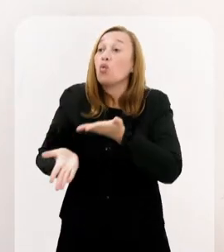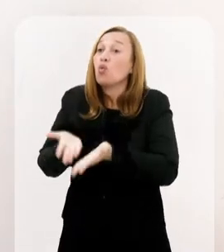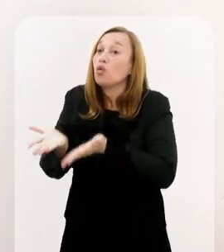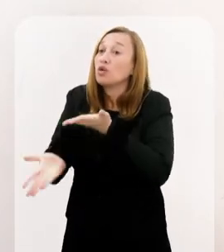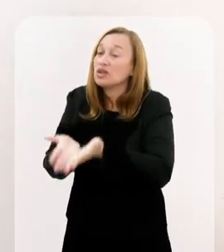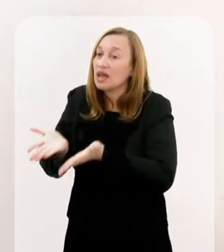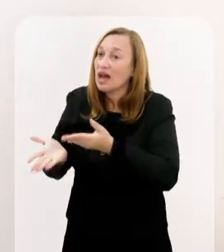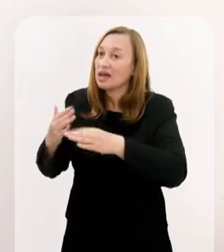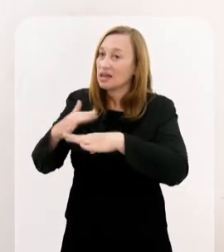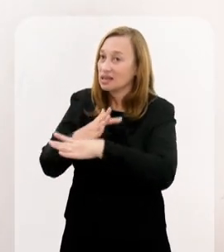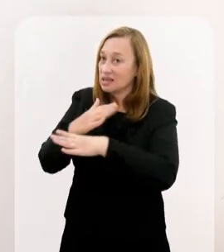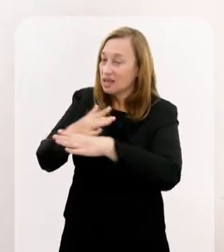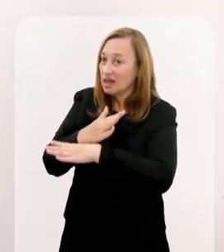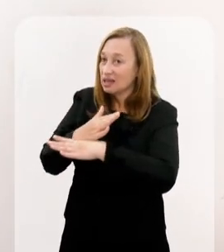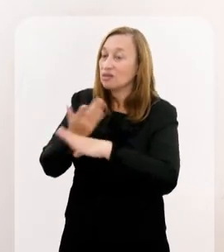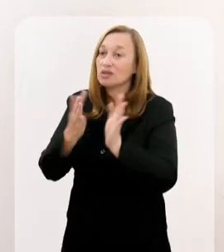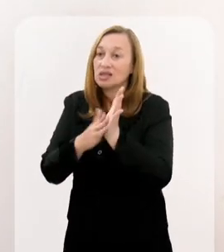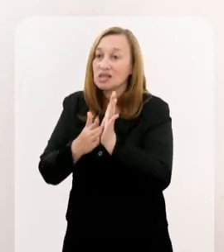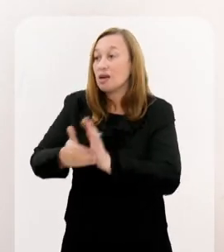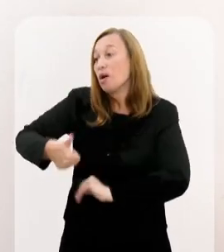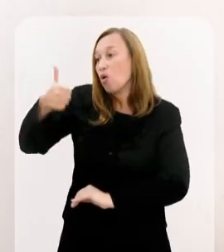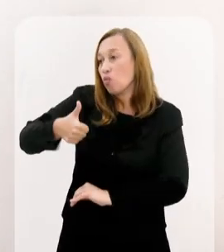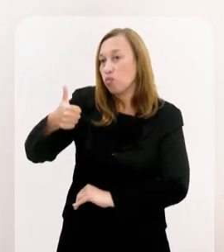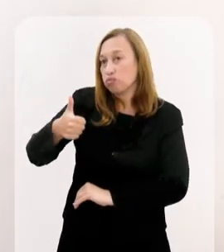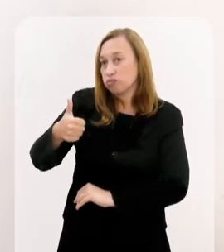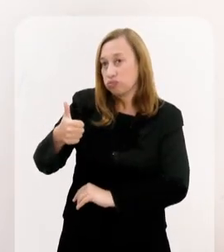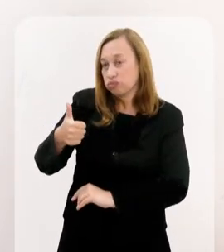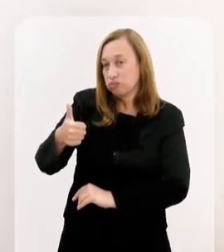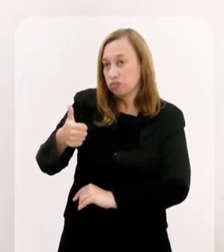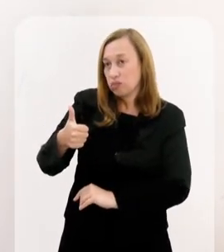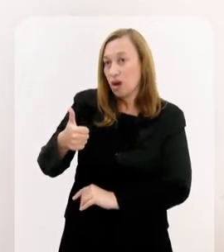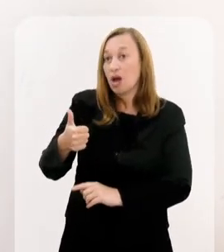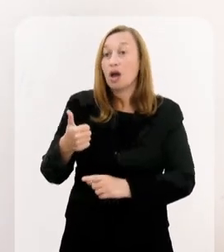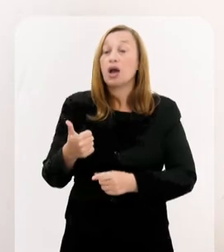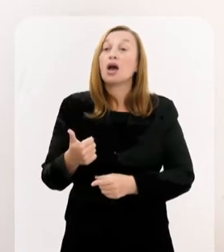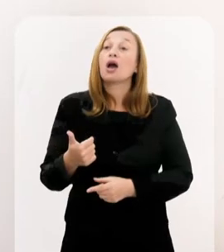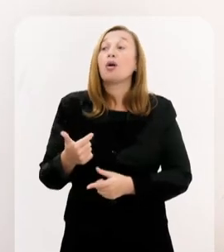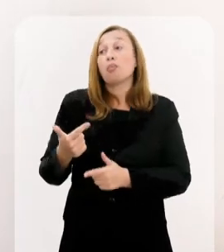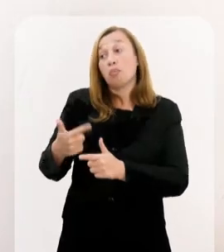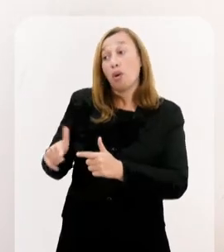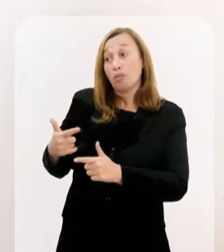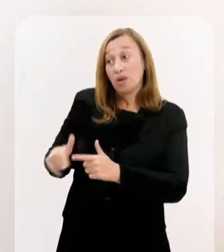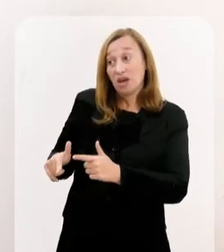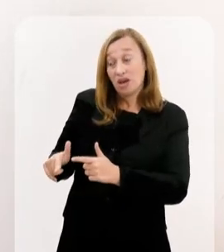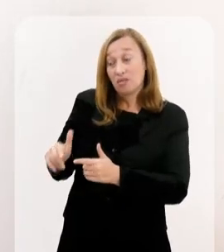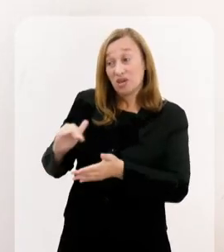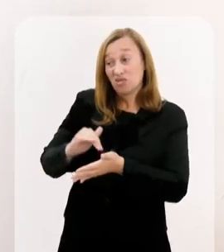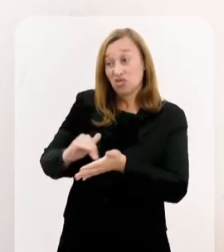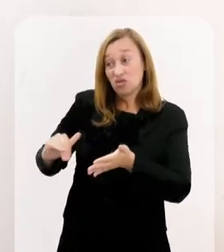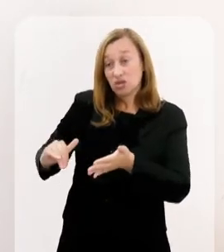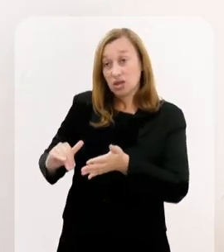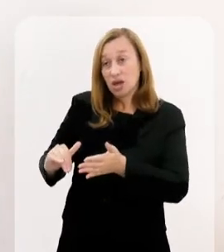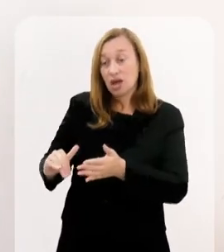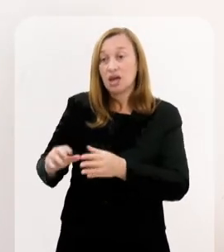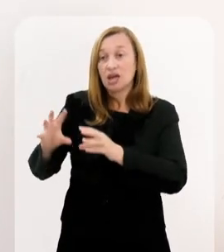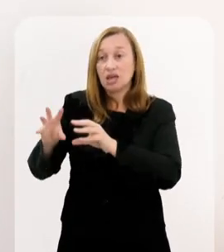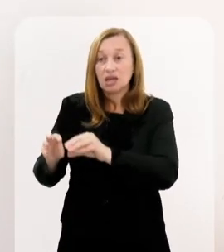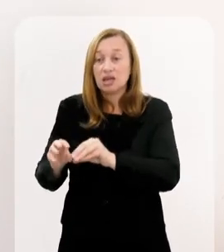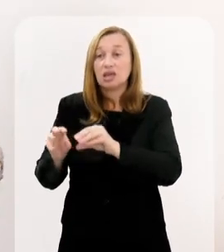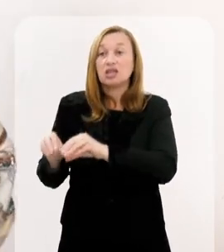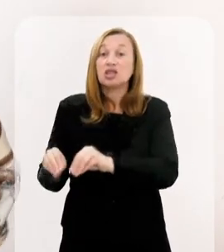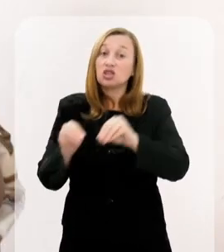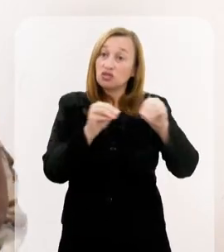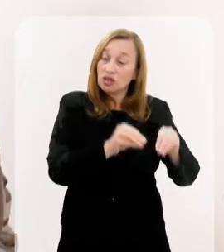fazer lá a cidade do samba 1, sem os problemas que a atual cidade do samba tem, e